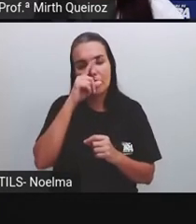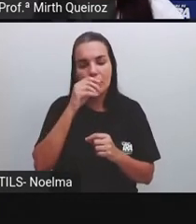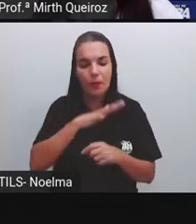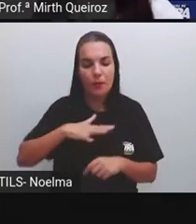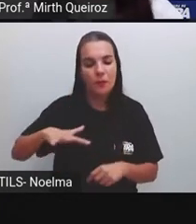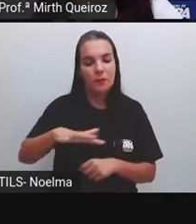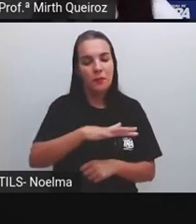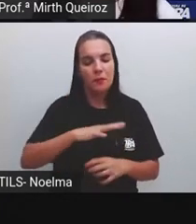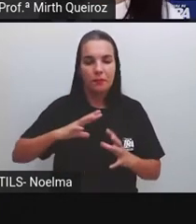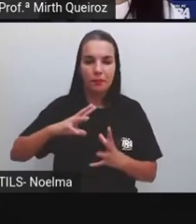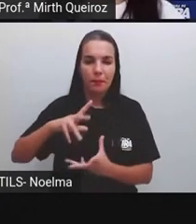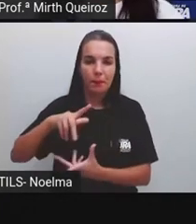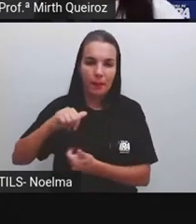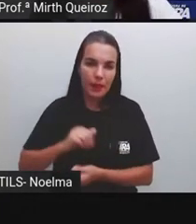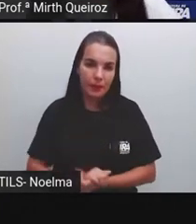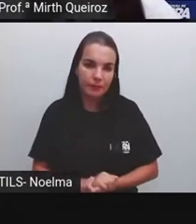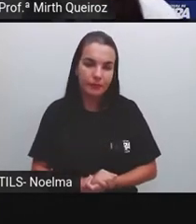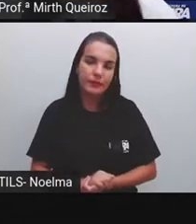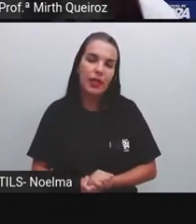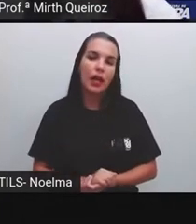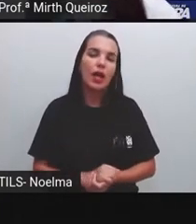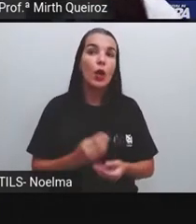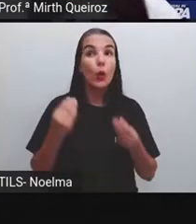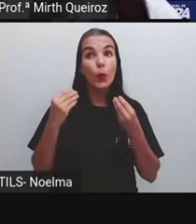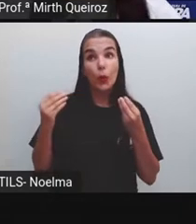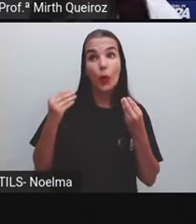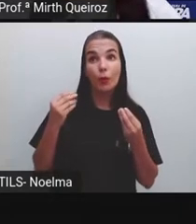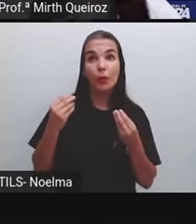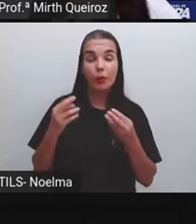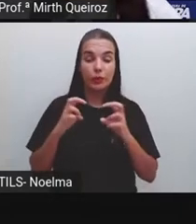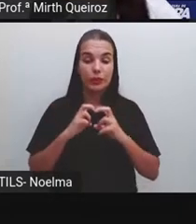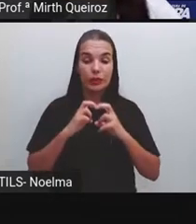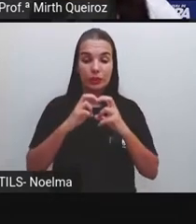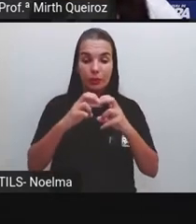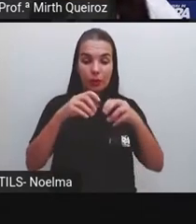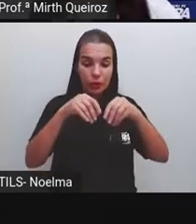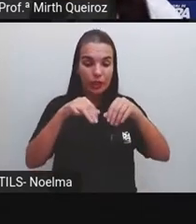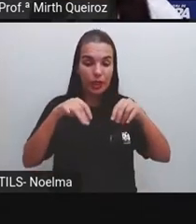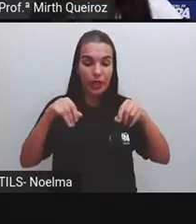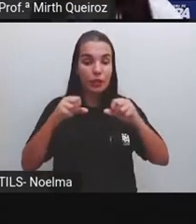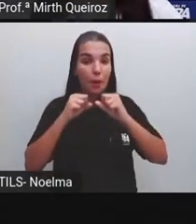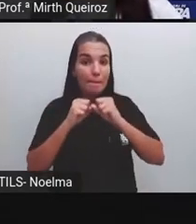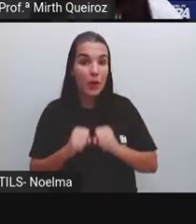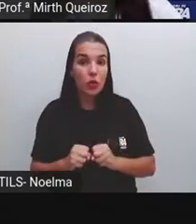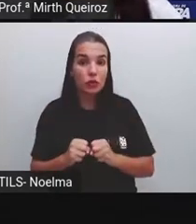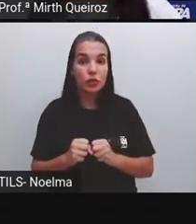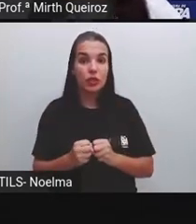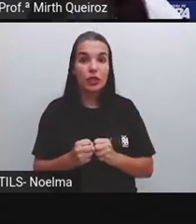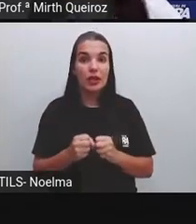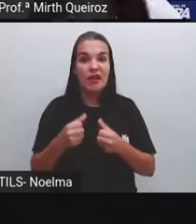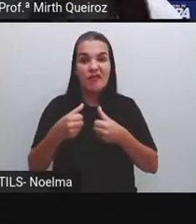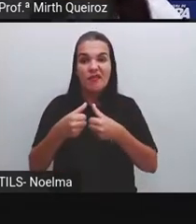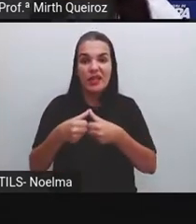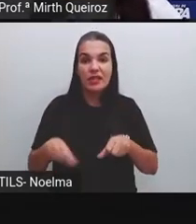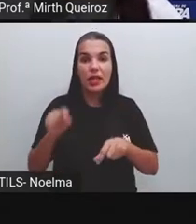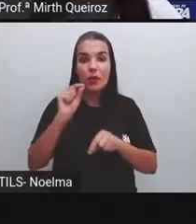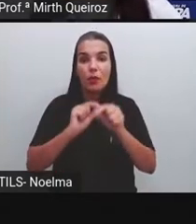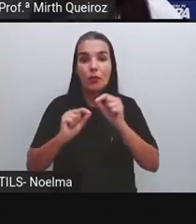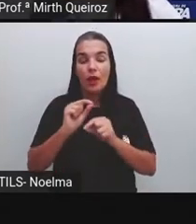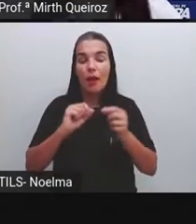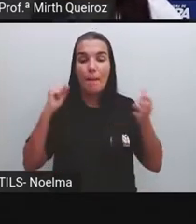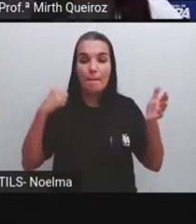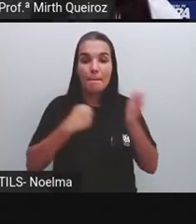E o transporte terrestre? De que forma o transporte terrestre pode estar aí prejudicando, causando impactos